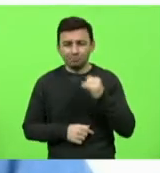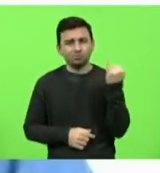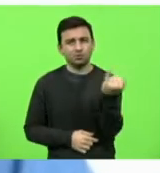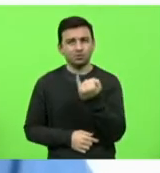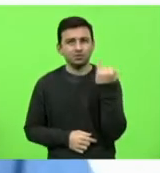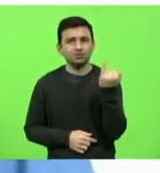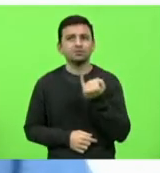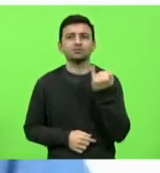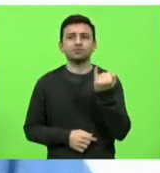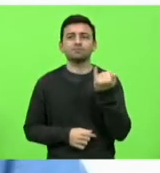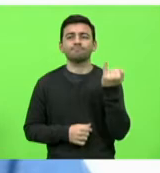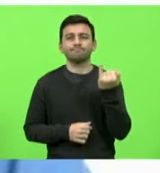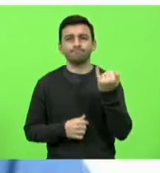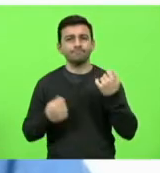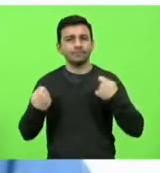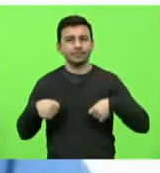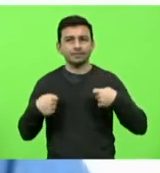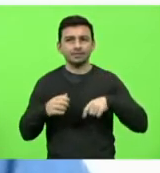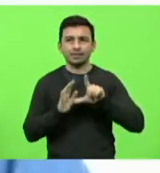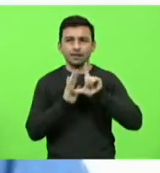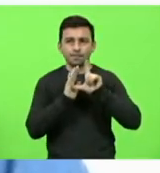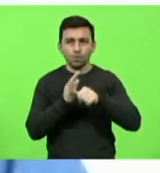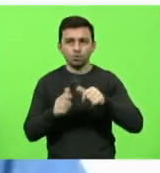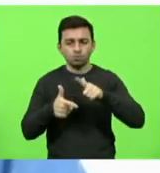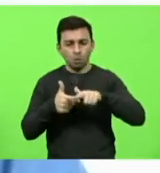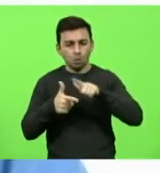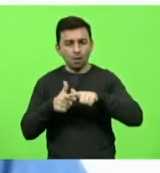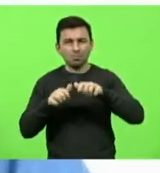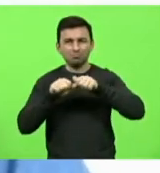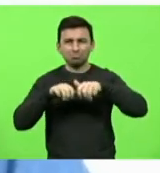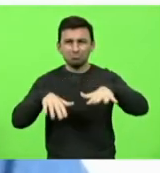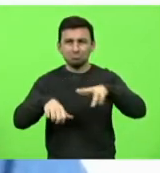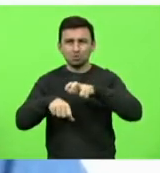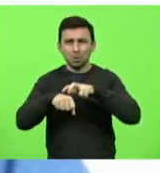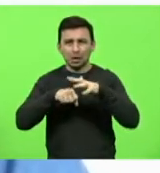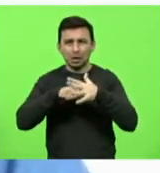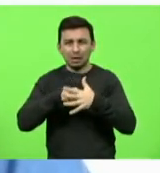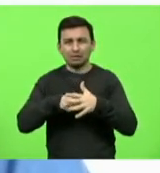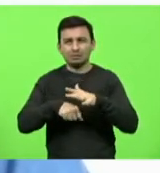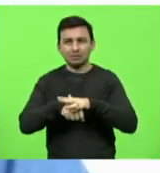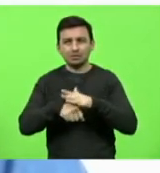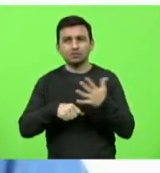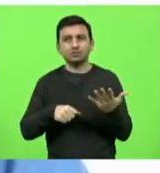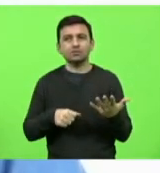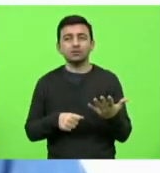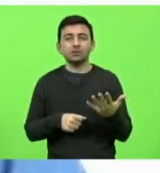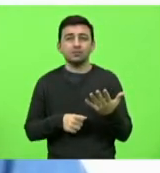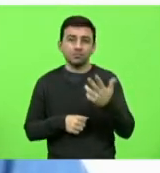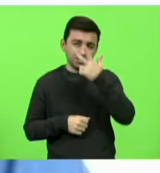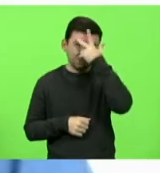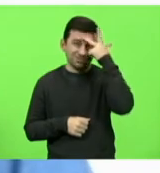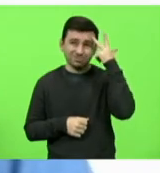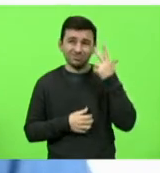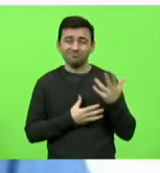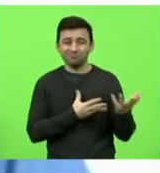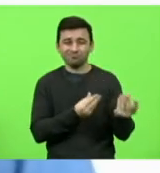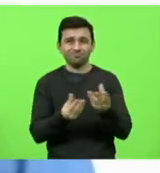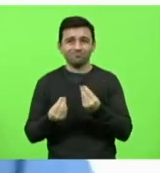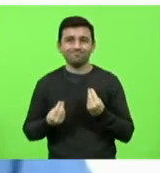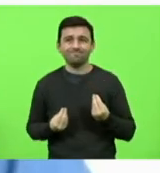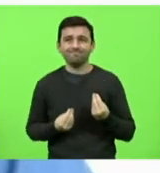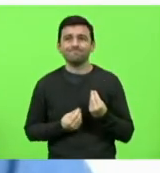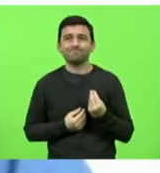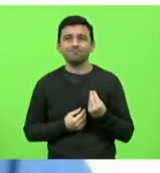depois dessa pandemia que nós passamos, onde muitas pessoas não